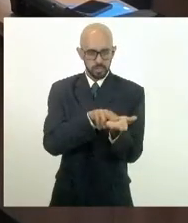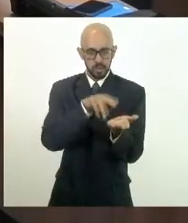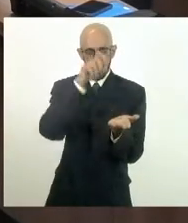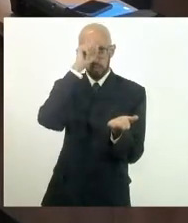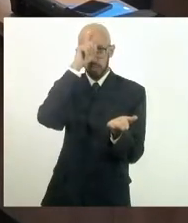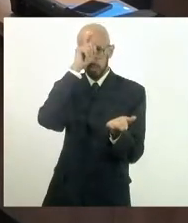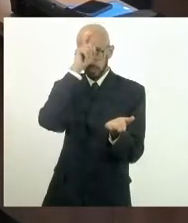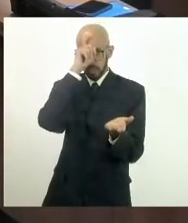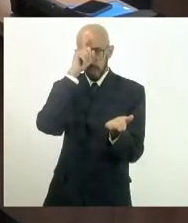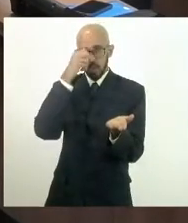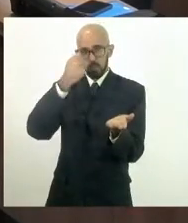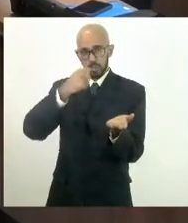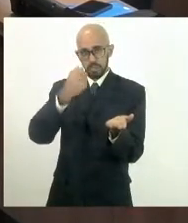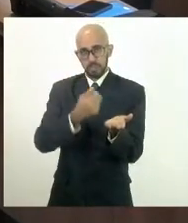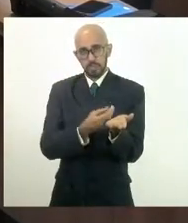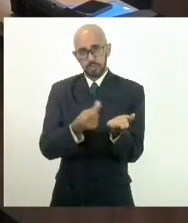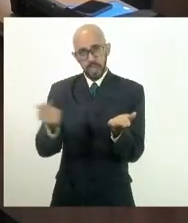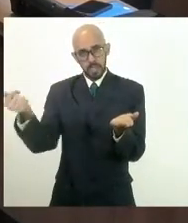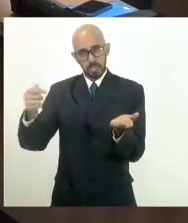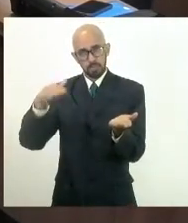é para ir para casa,